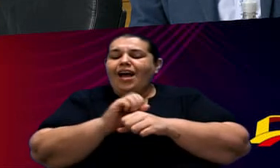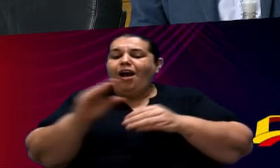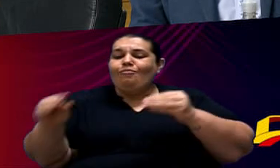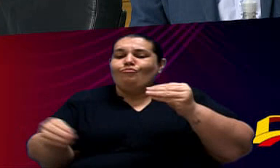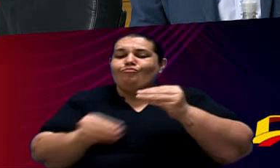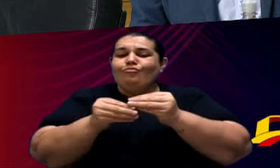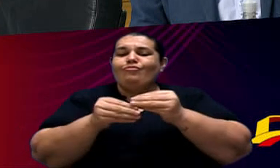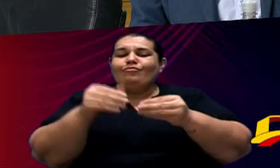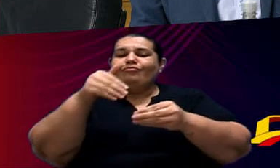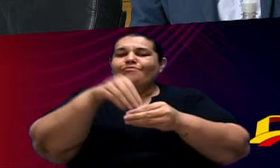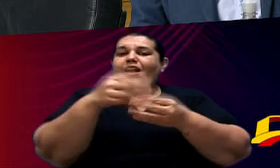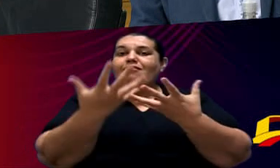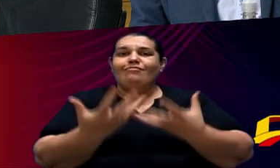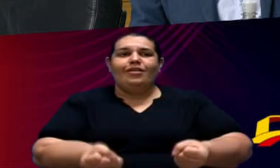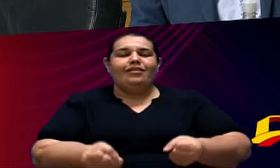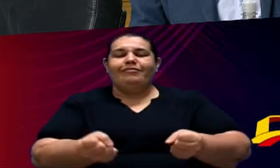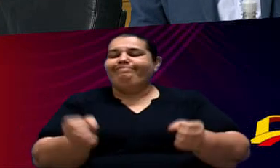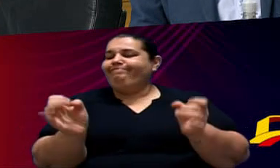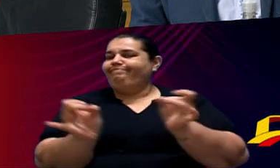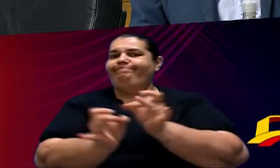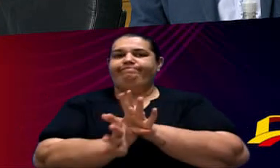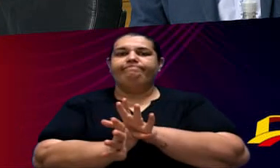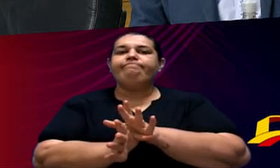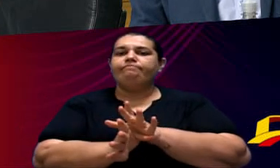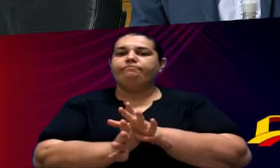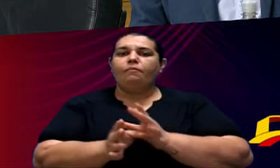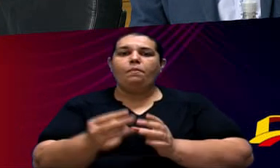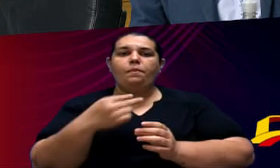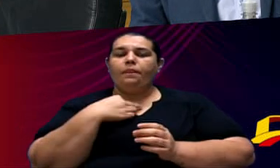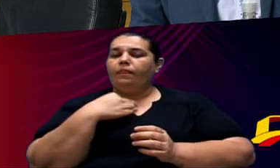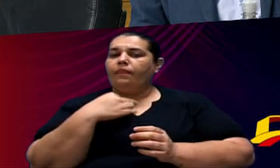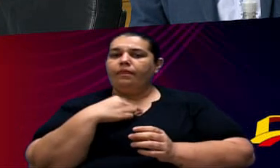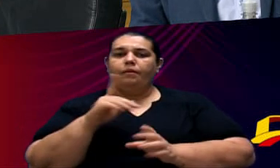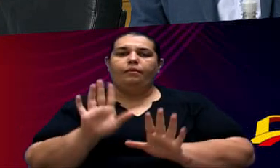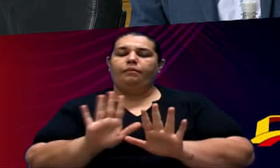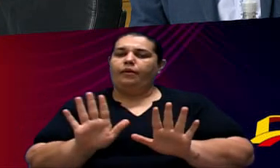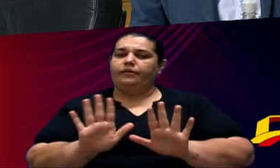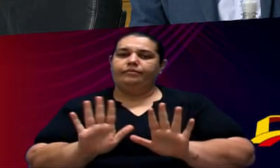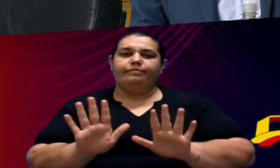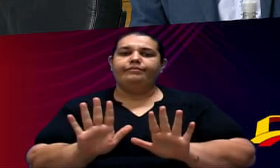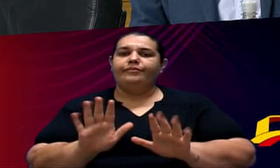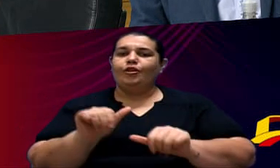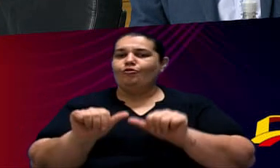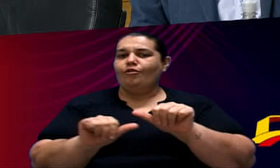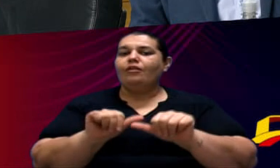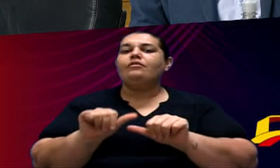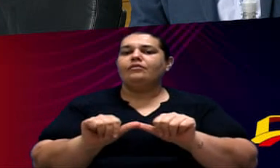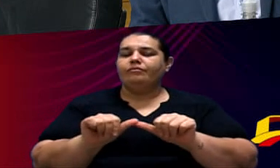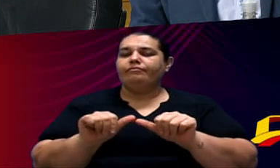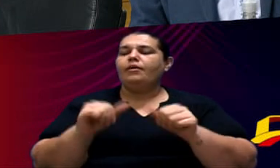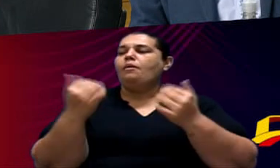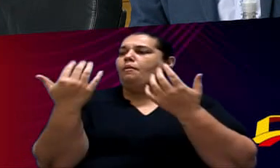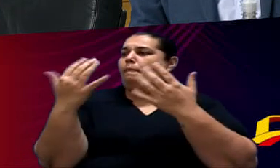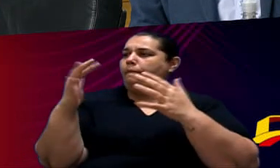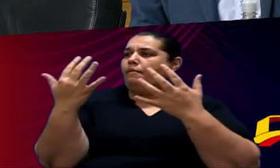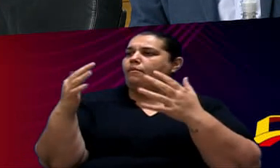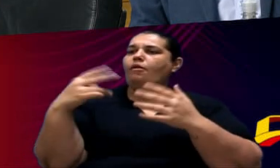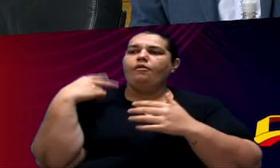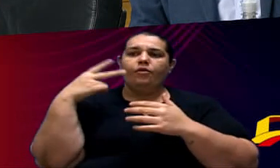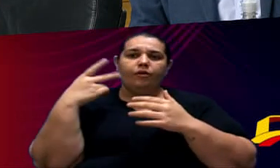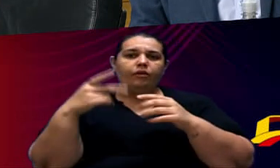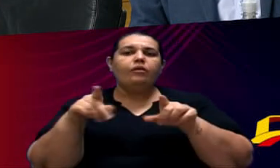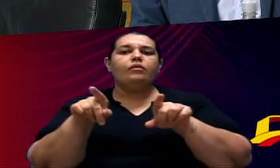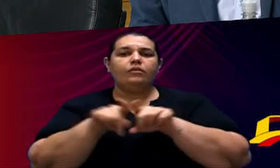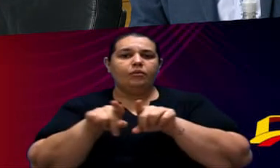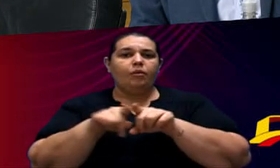Aprovou E já era Então Parabenizo A você Vereador Cícero João Por